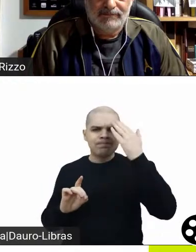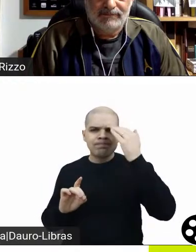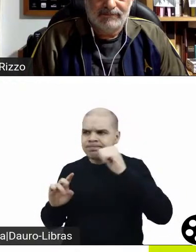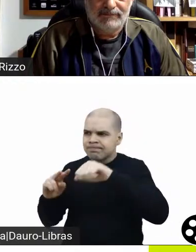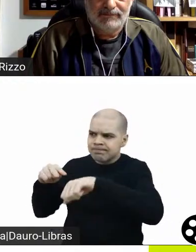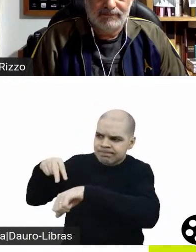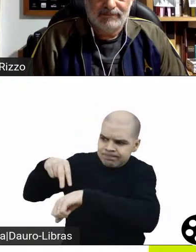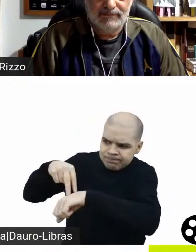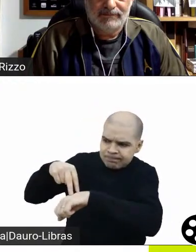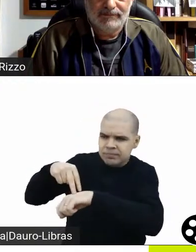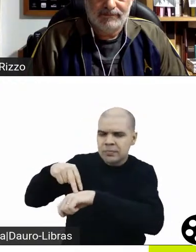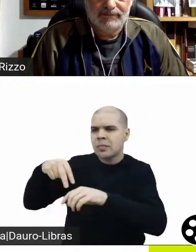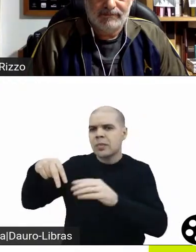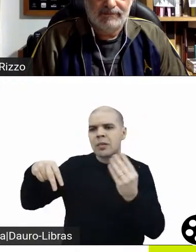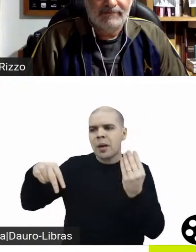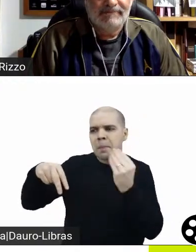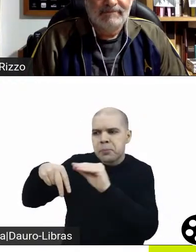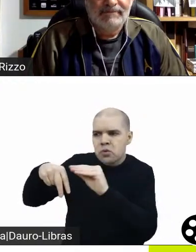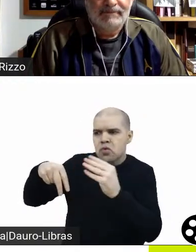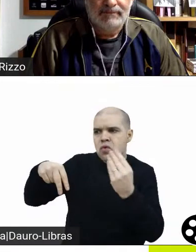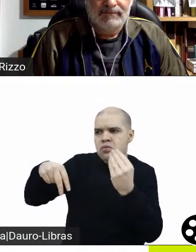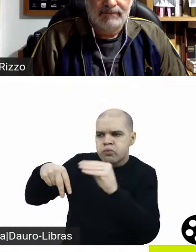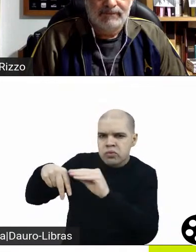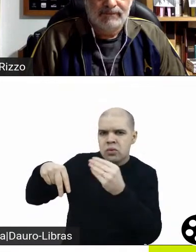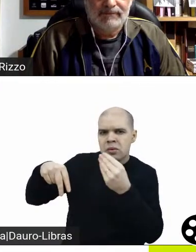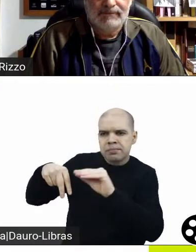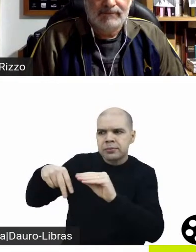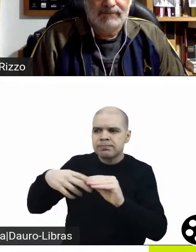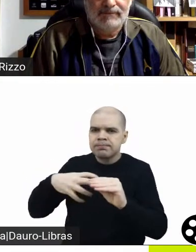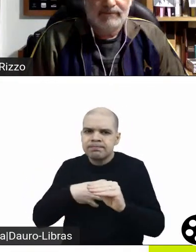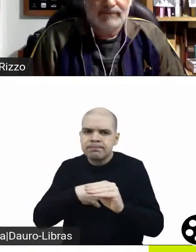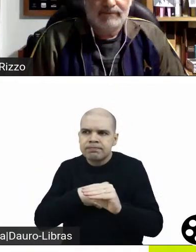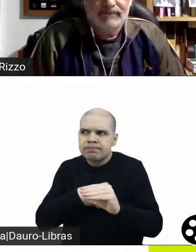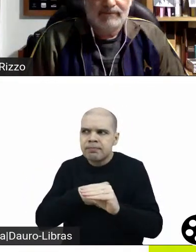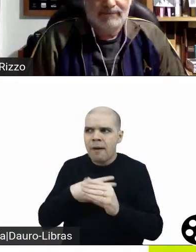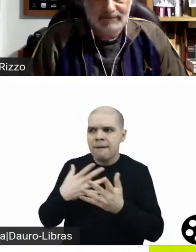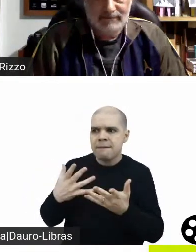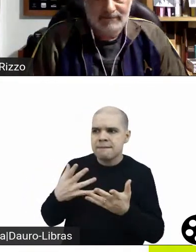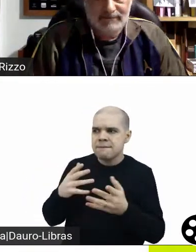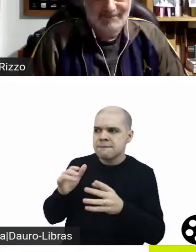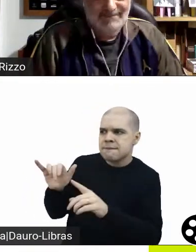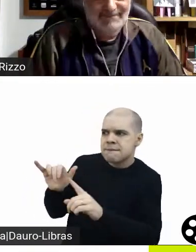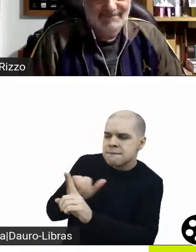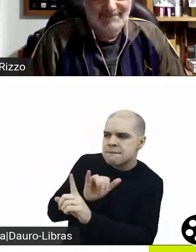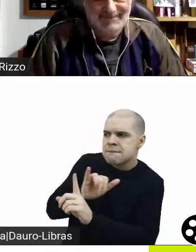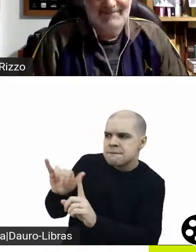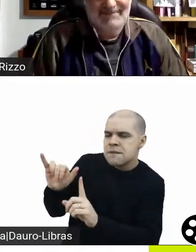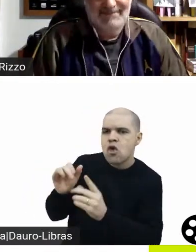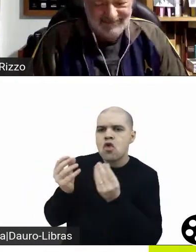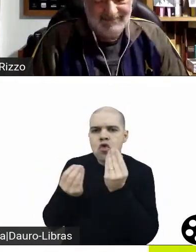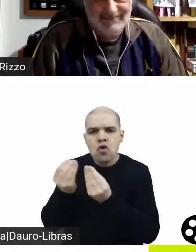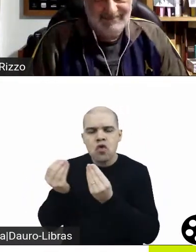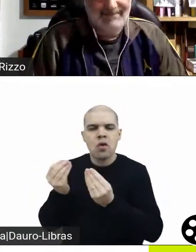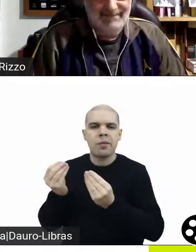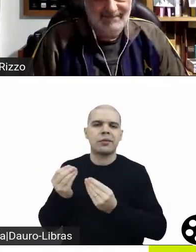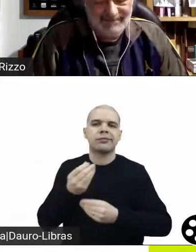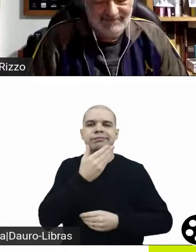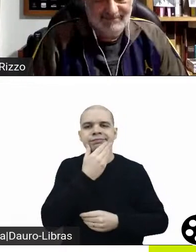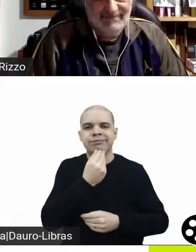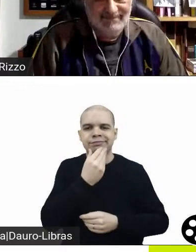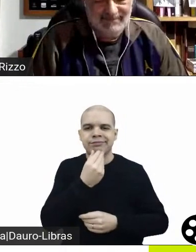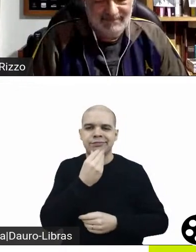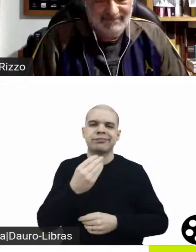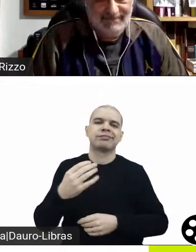quatro mulheres que formam o estereótipo de uma Barbie Girl idealizada pela música também dos anos 90 e início dos anos 2000.